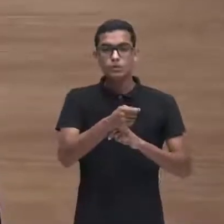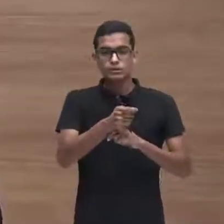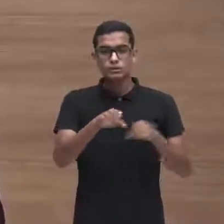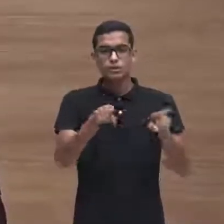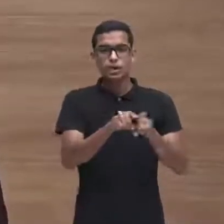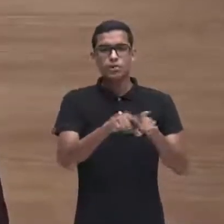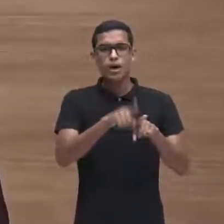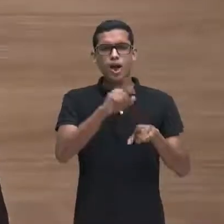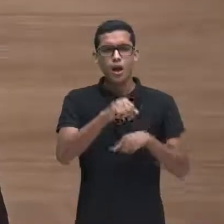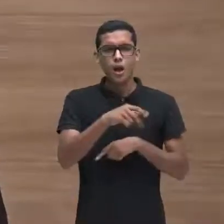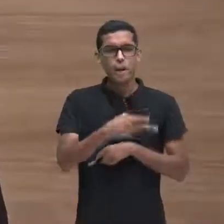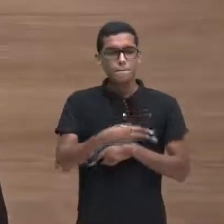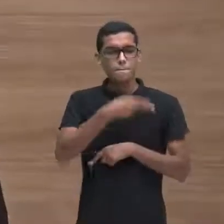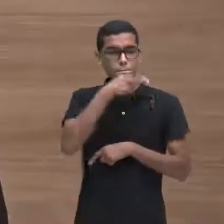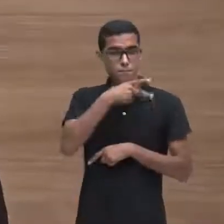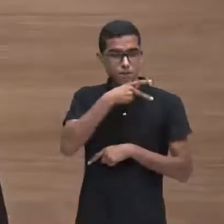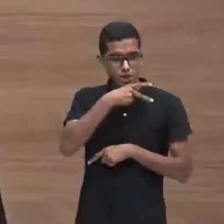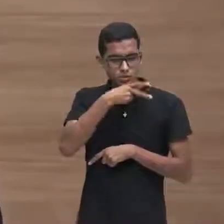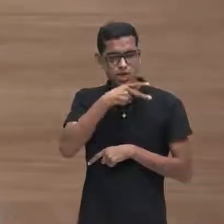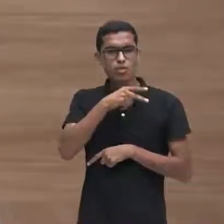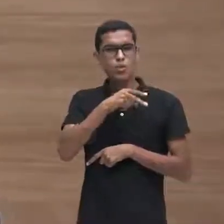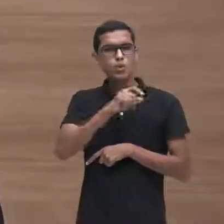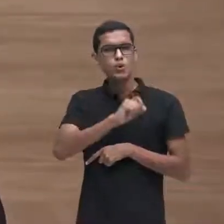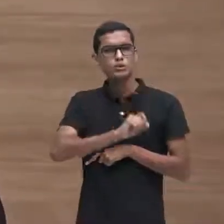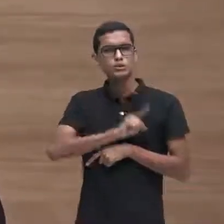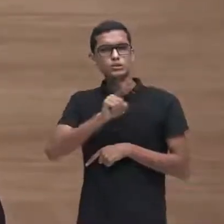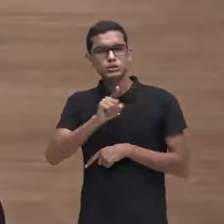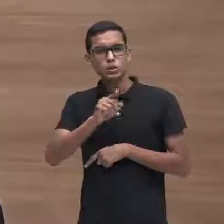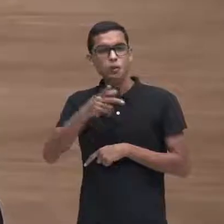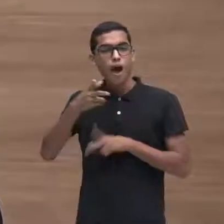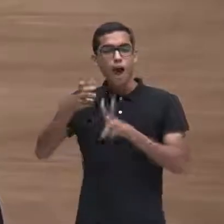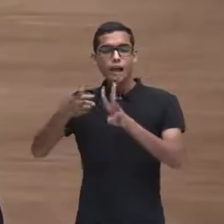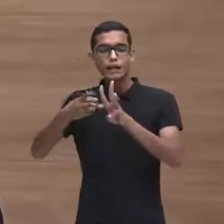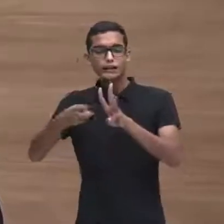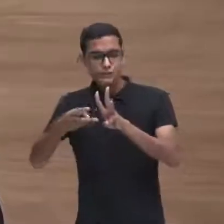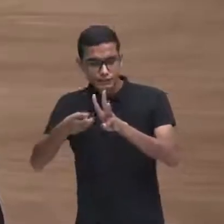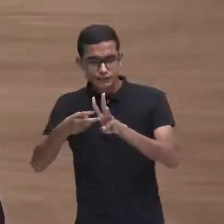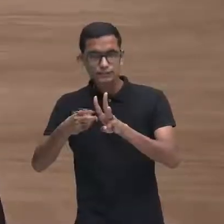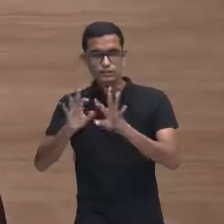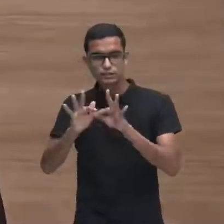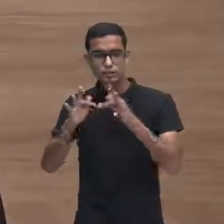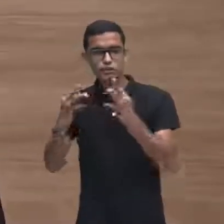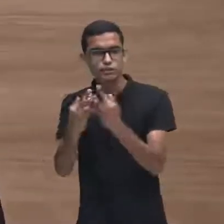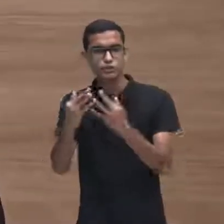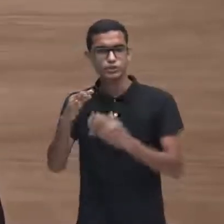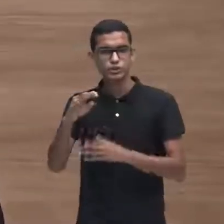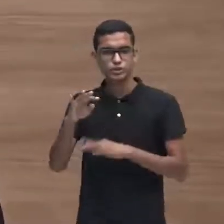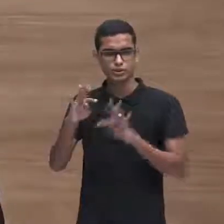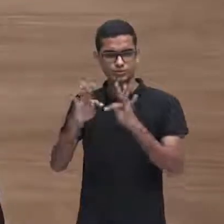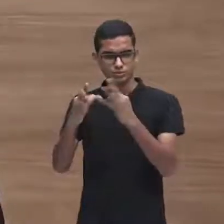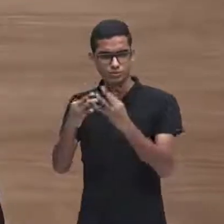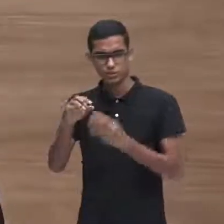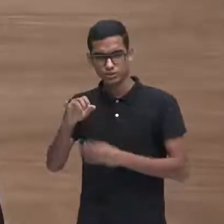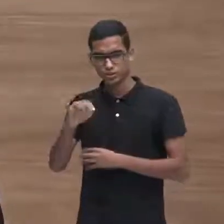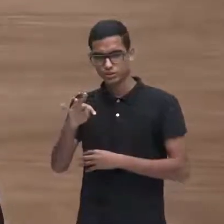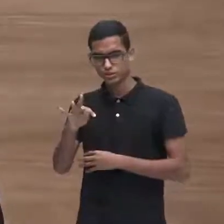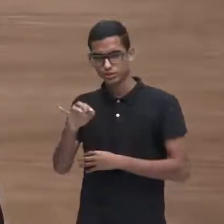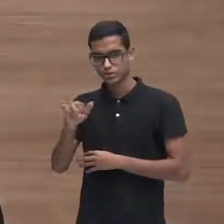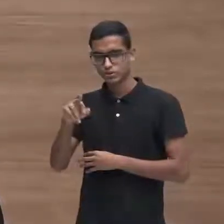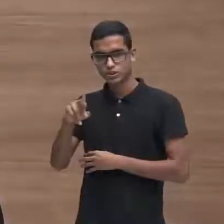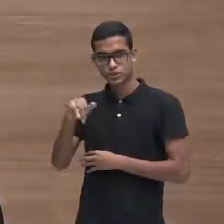de uma índia da etnia tiriós esse Paulo está com 60 anos hoje